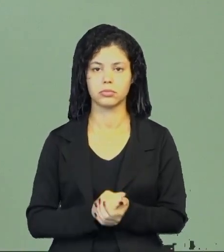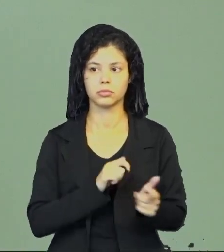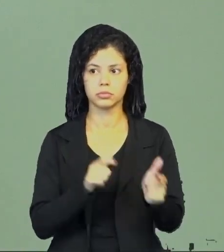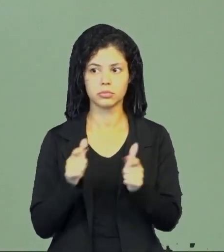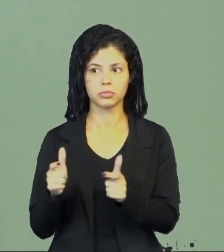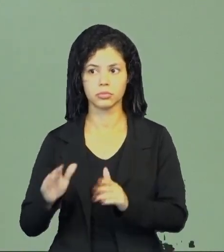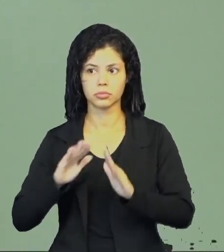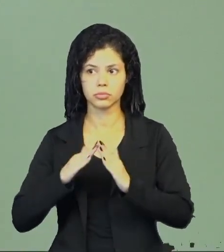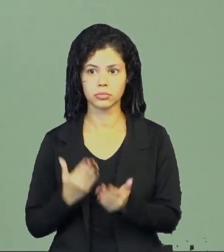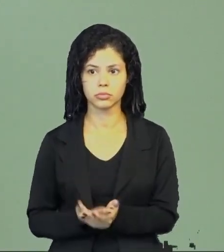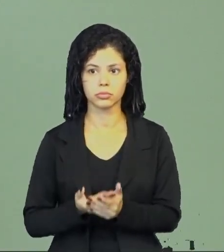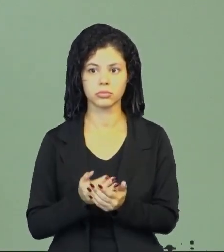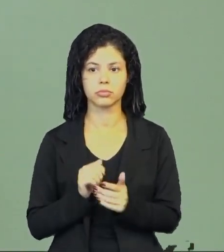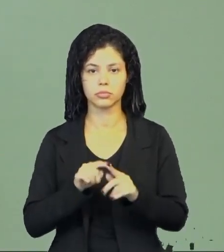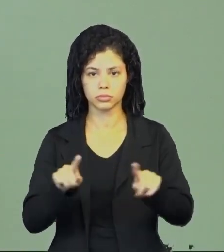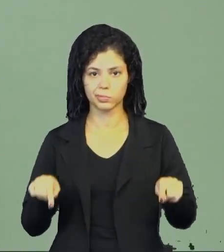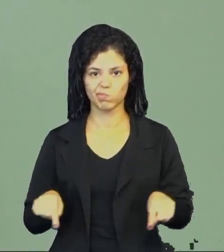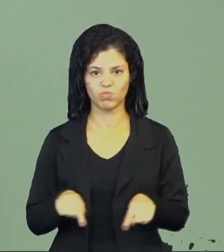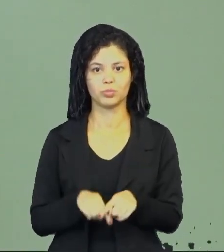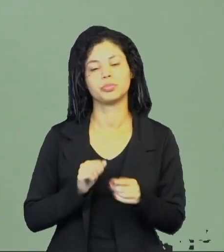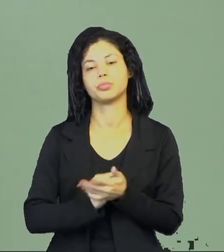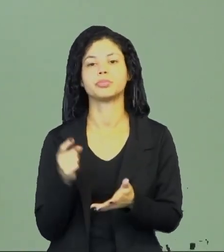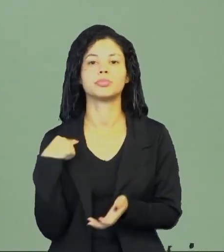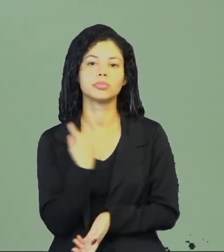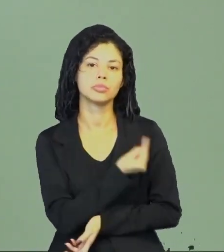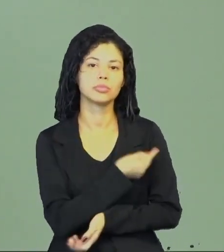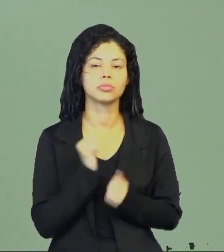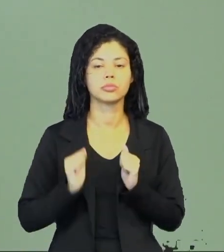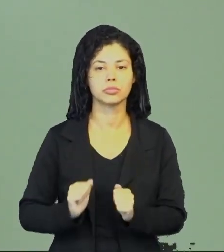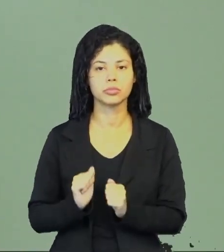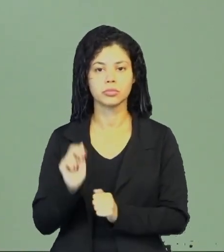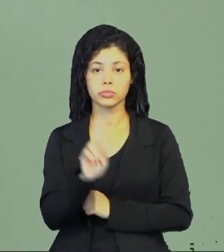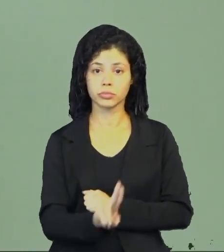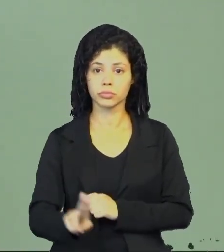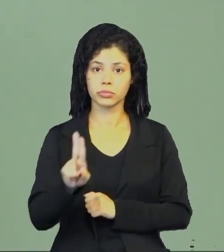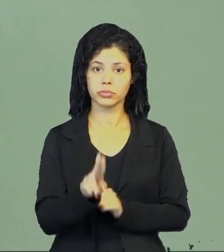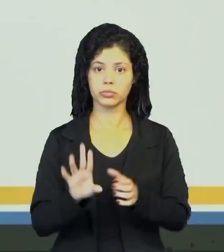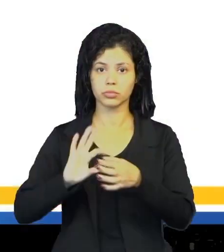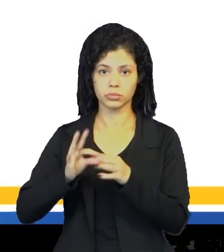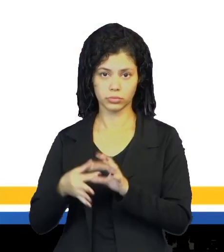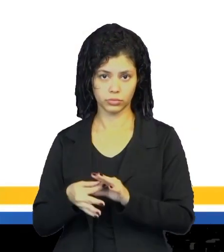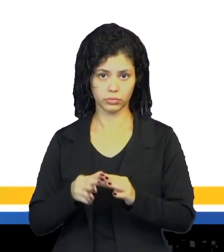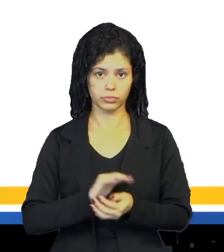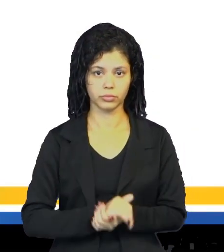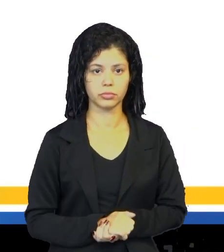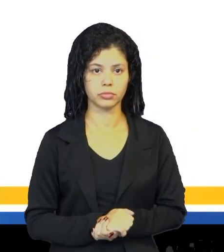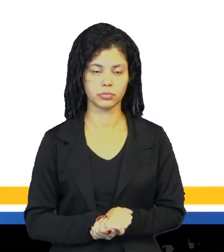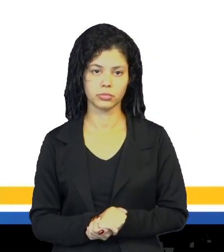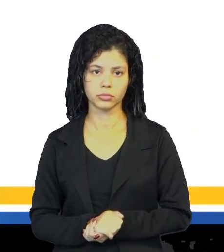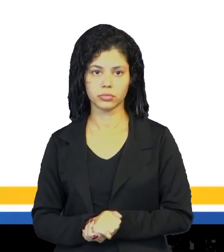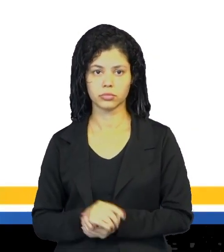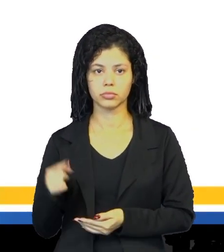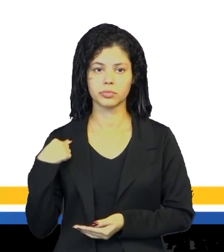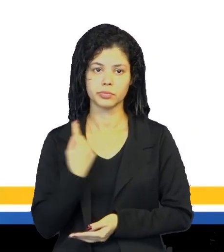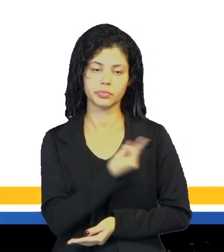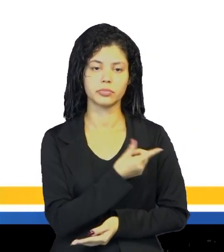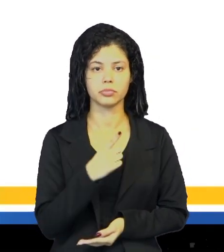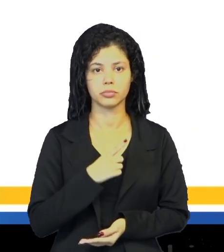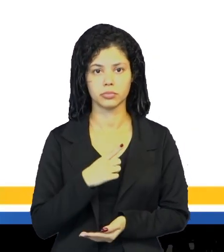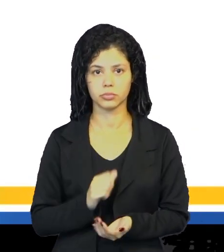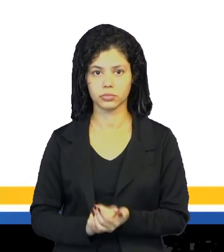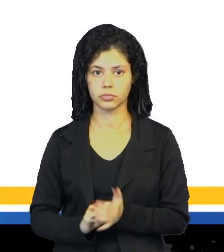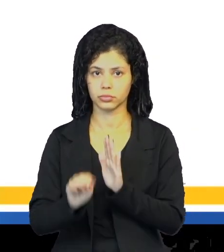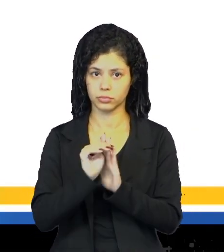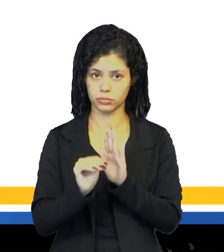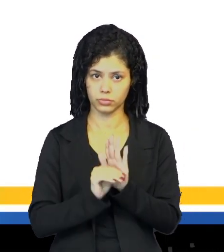escolares, as salas, e tudo que a gente pode usufruir dentro desse contexto. Então, nós temos La